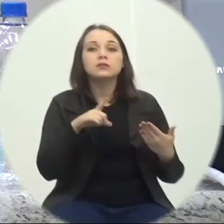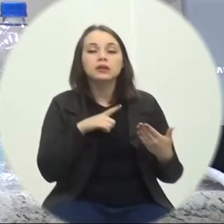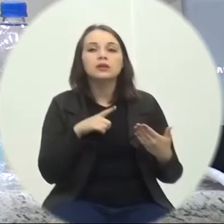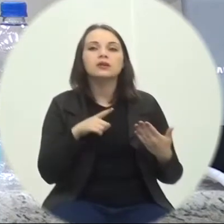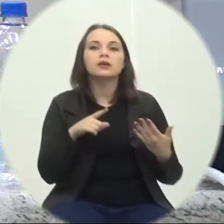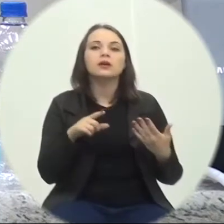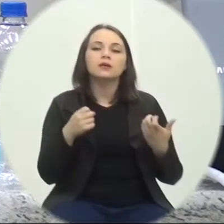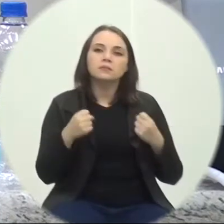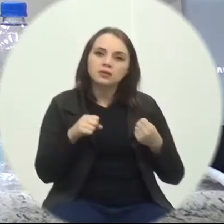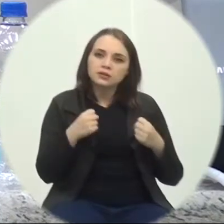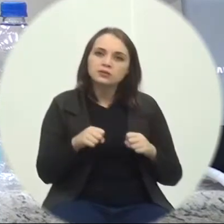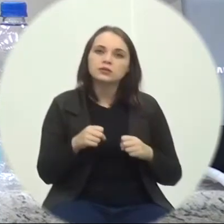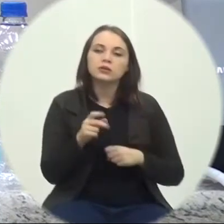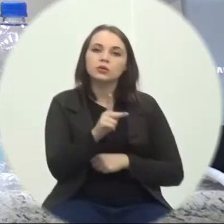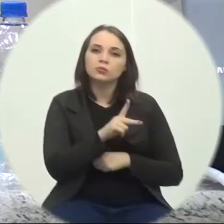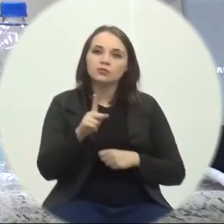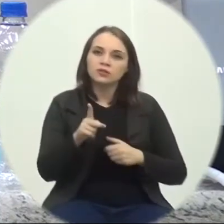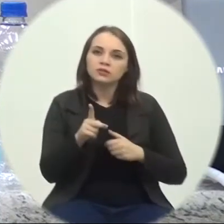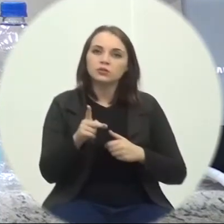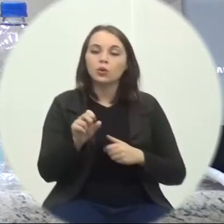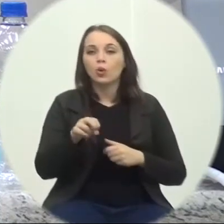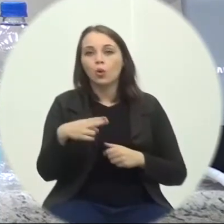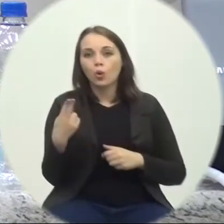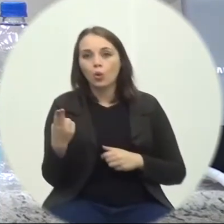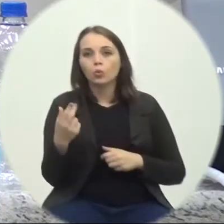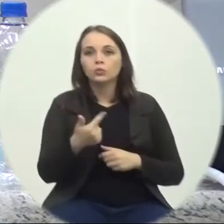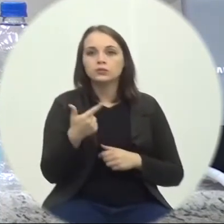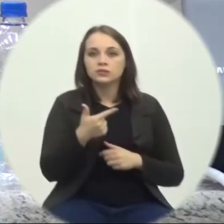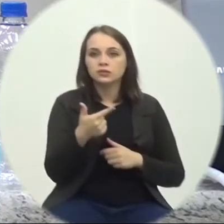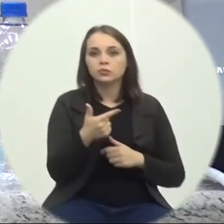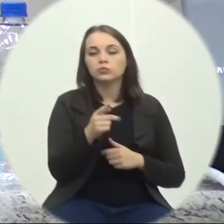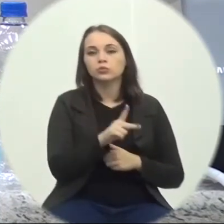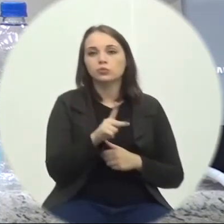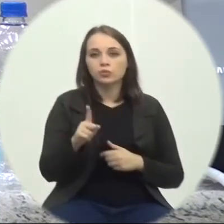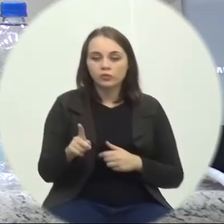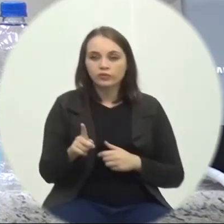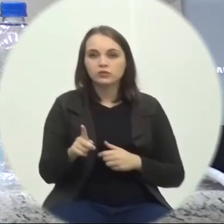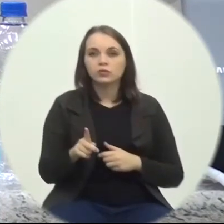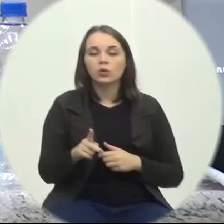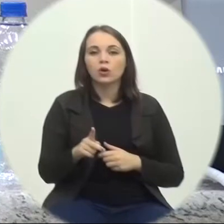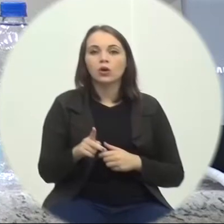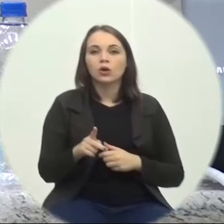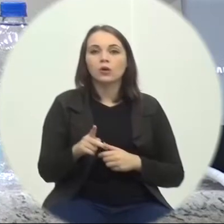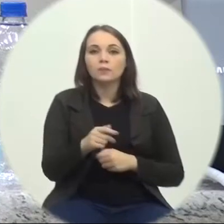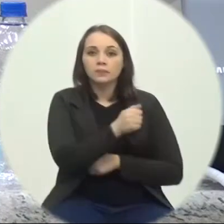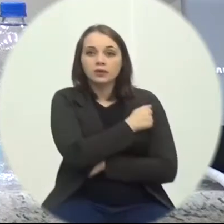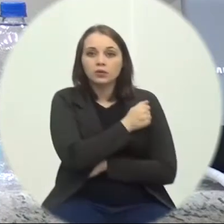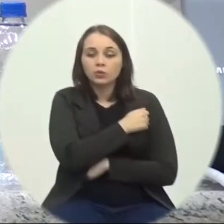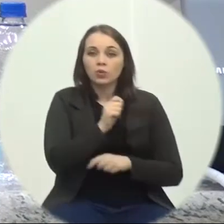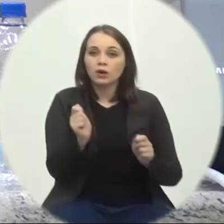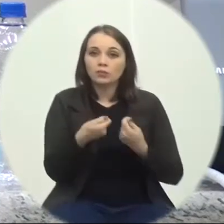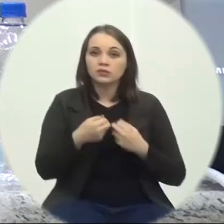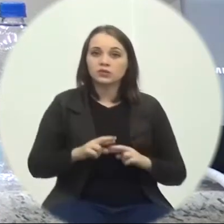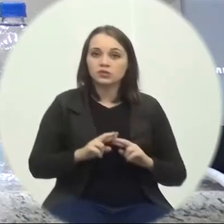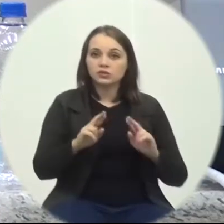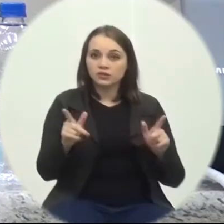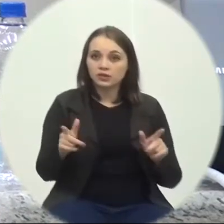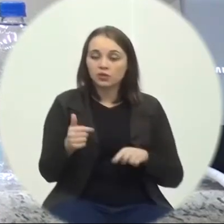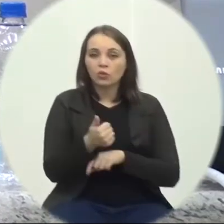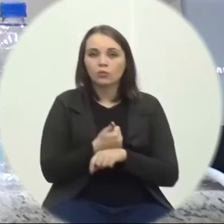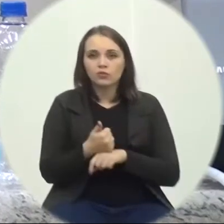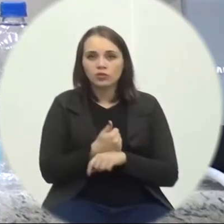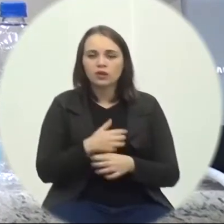professores Auxiliar Ou o segundo Professor de sala De aula Para alunos Com capacidades Diferenciadas Os profissionais São